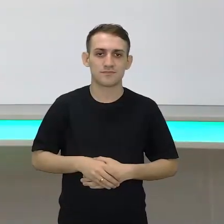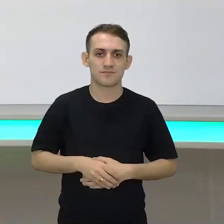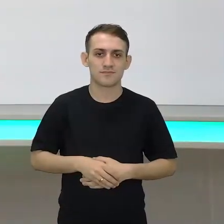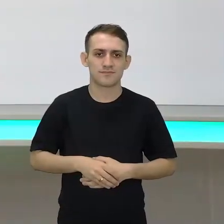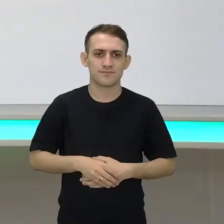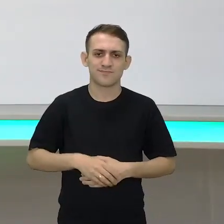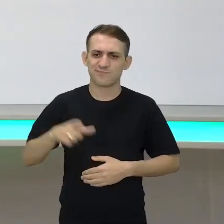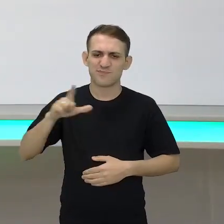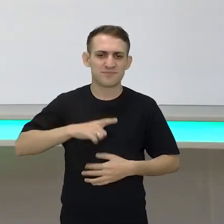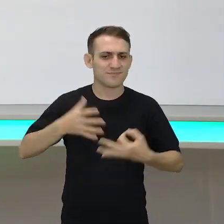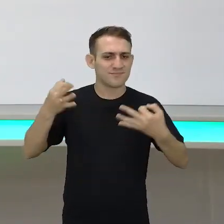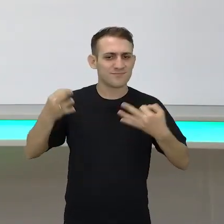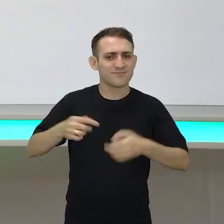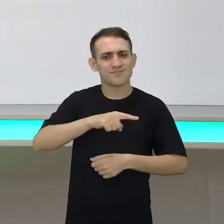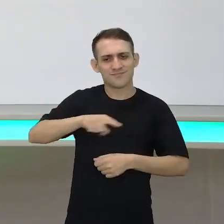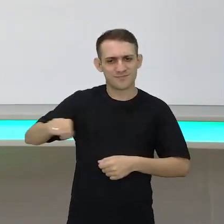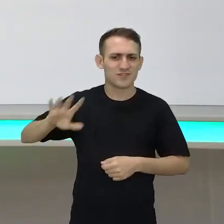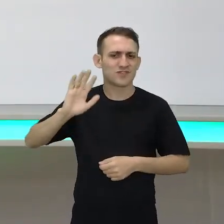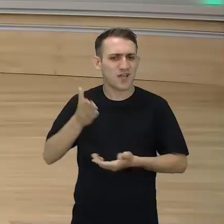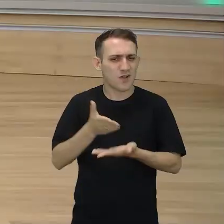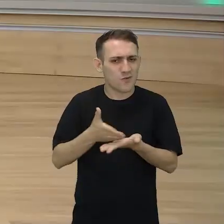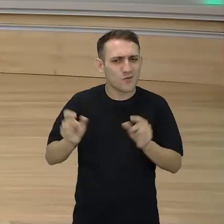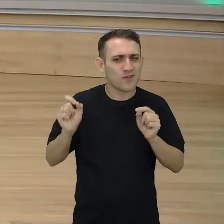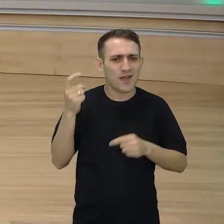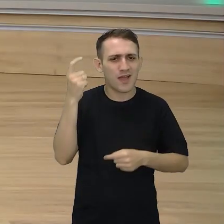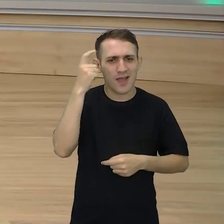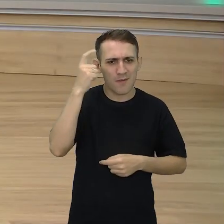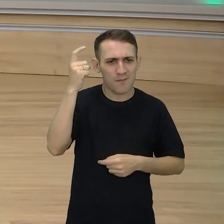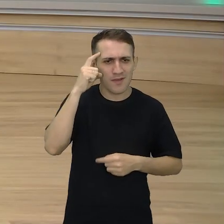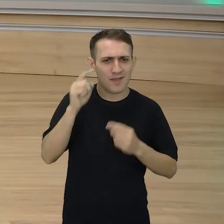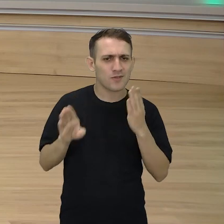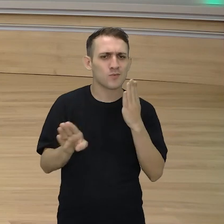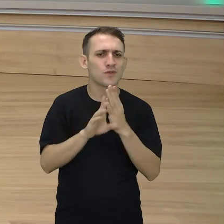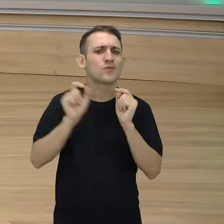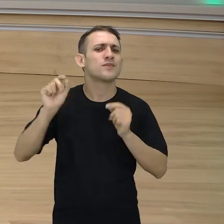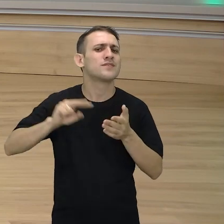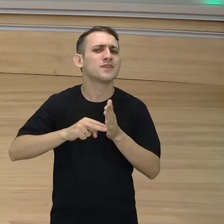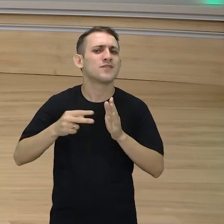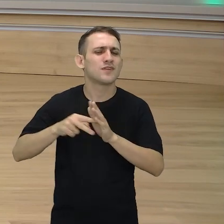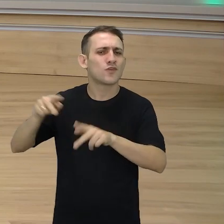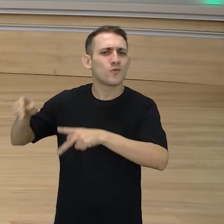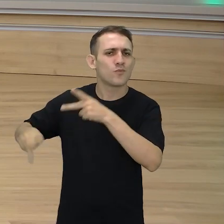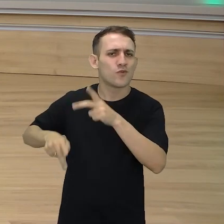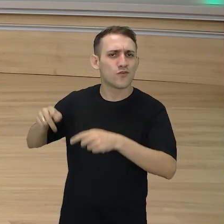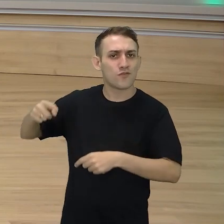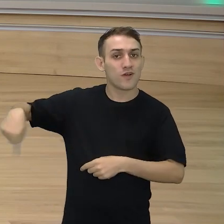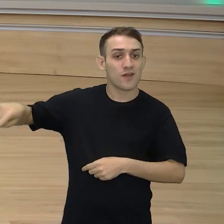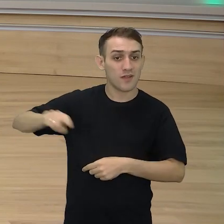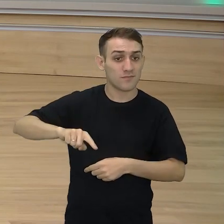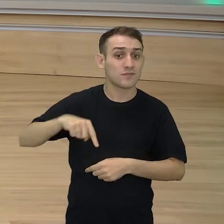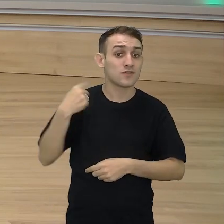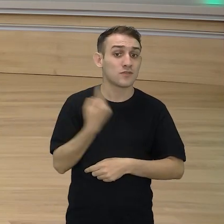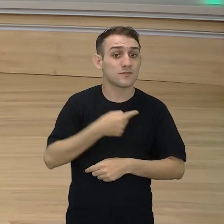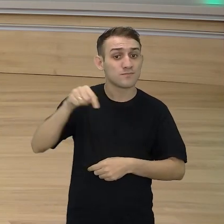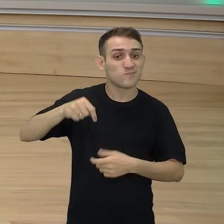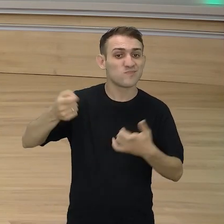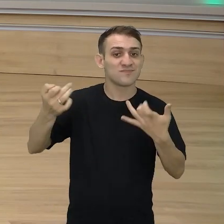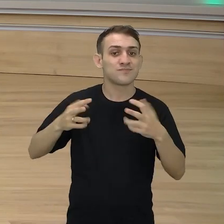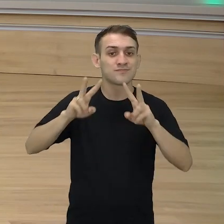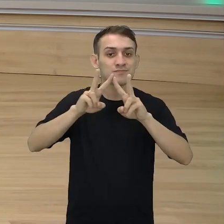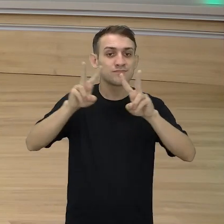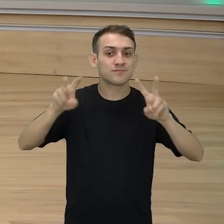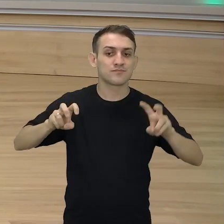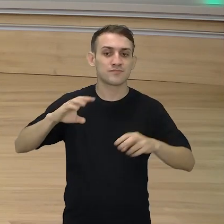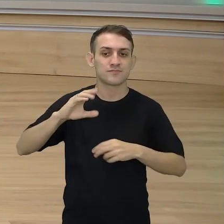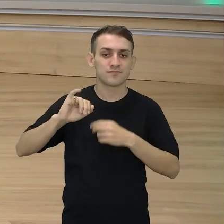Tenho certeza que você já começou a pensar e identificar o que são os Kaisaras. E para isso nós iremos falar um pouco mais sobre os